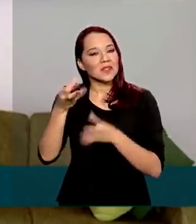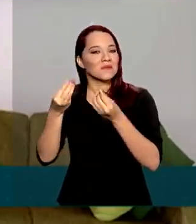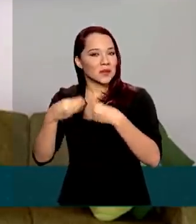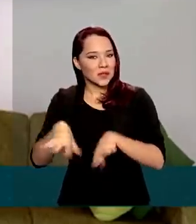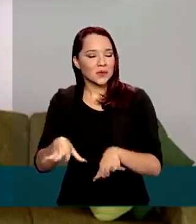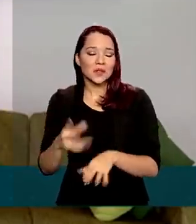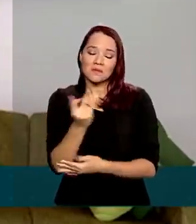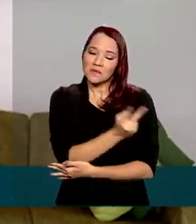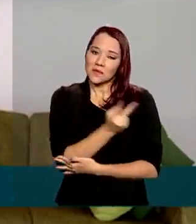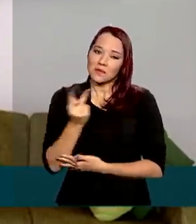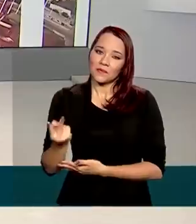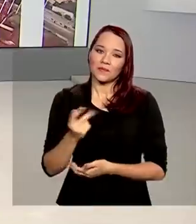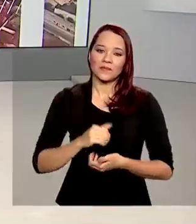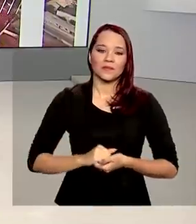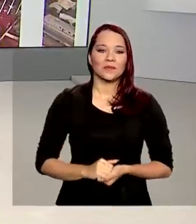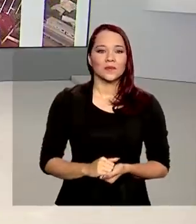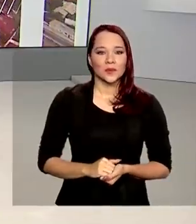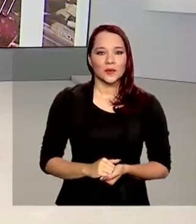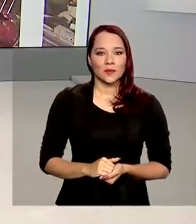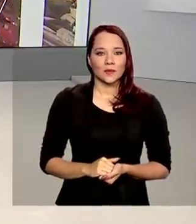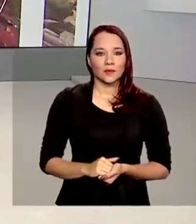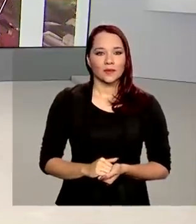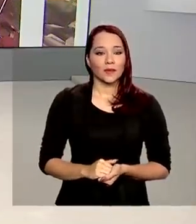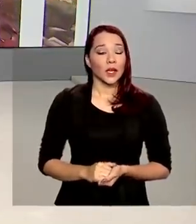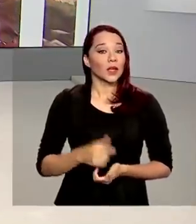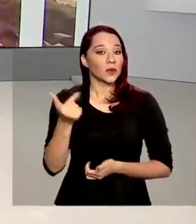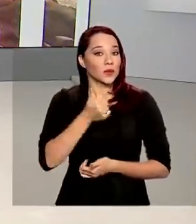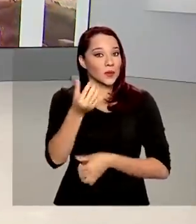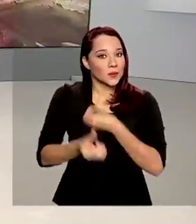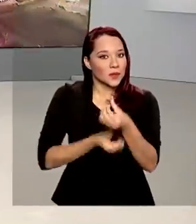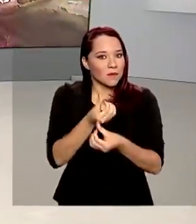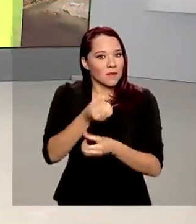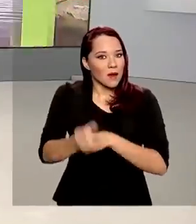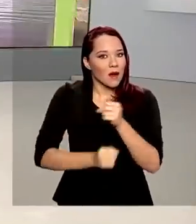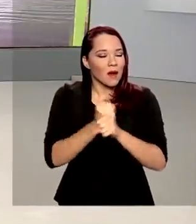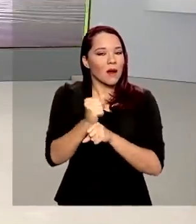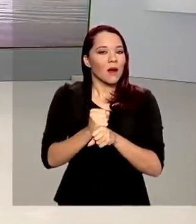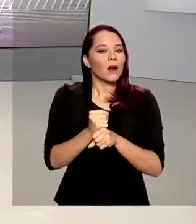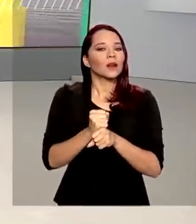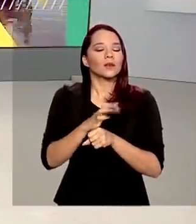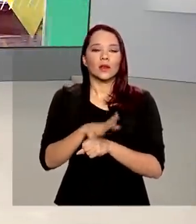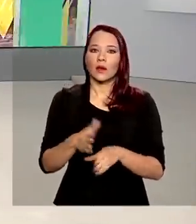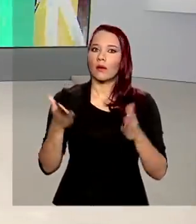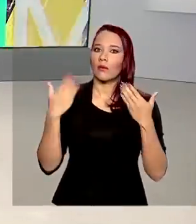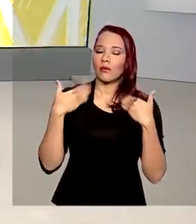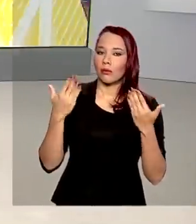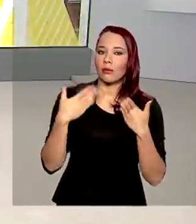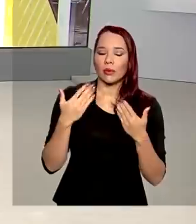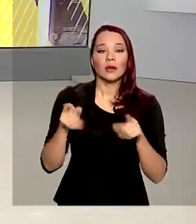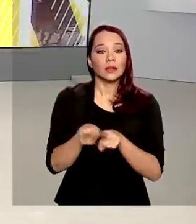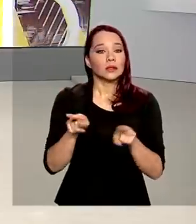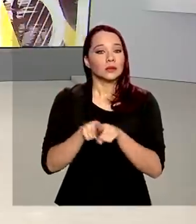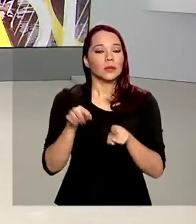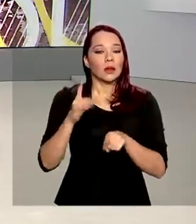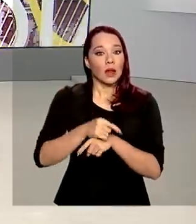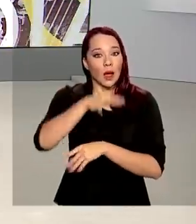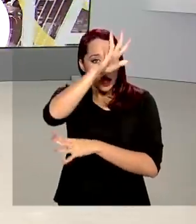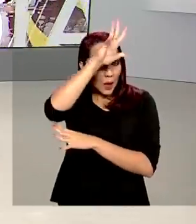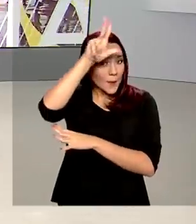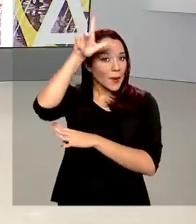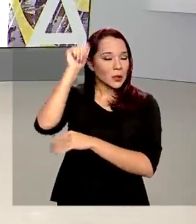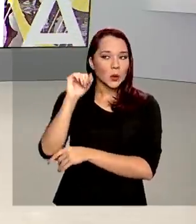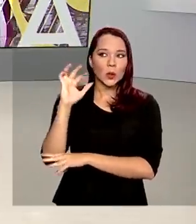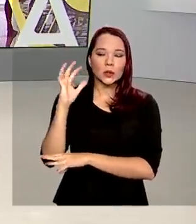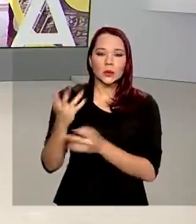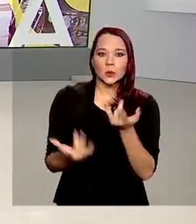para ambos os lados. É no segundo semestre do ano que o clima esquenta e as queimadas na Amazônia se intensificam.